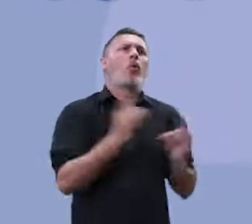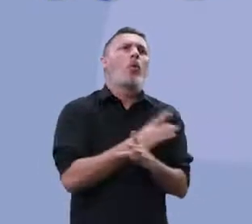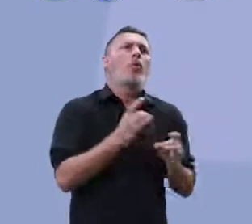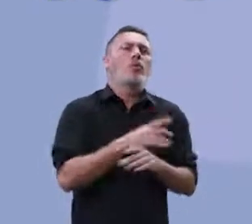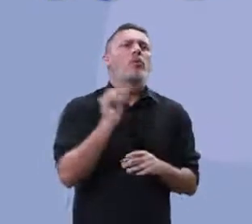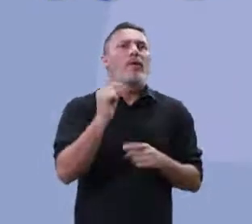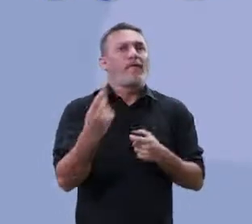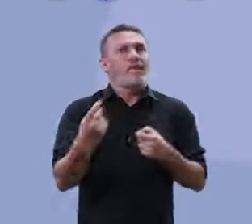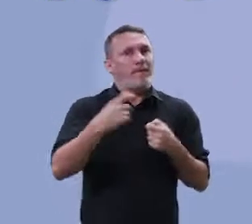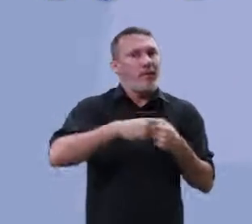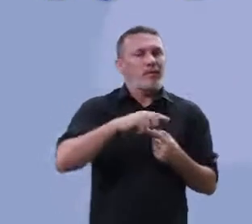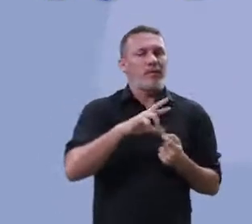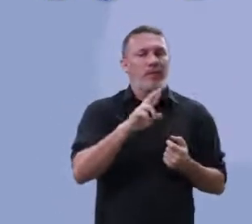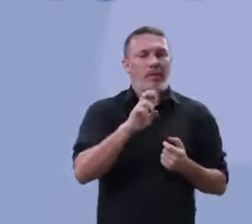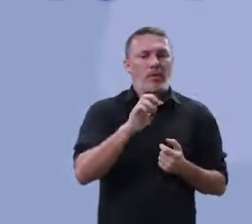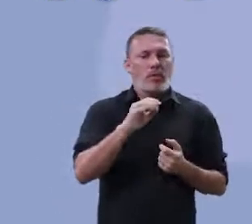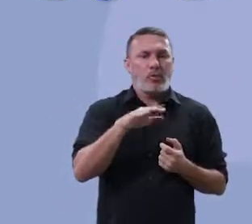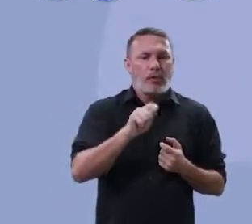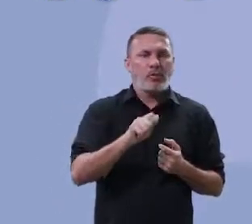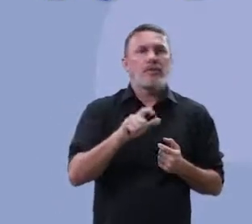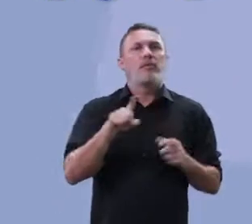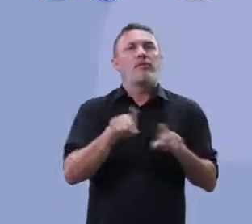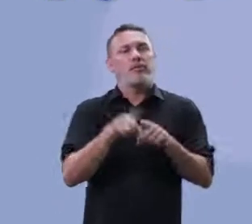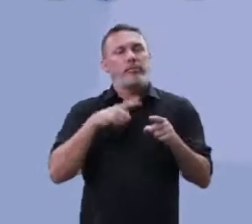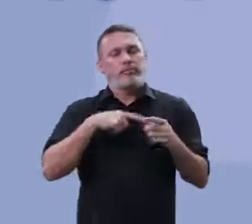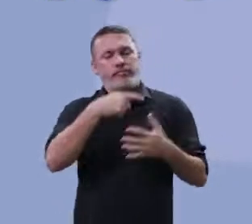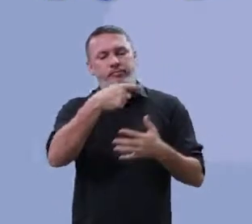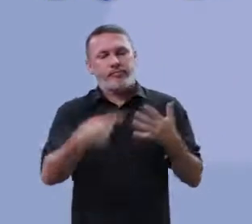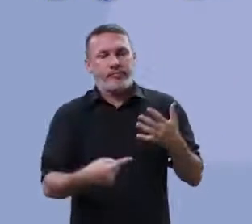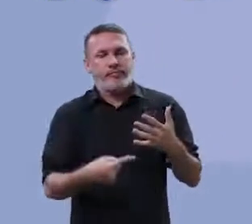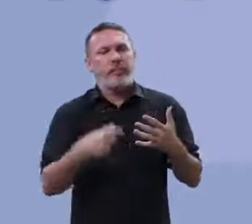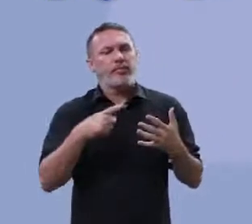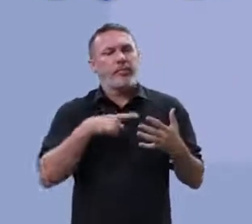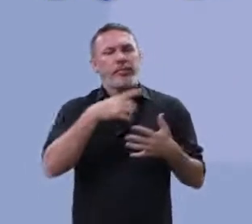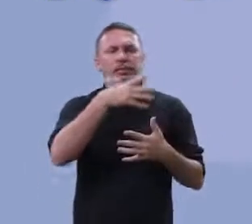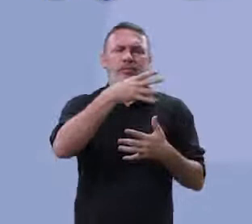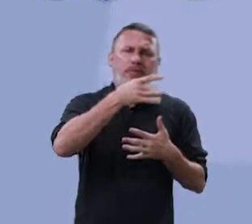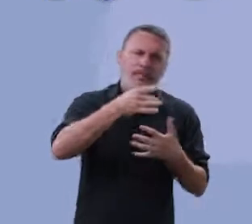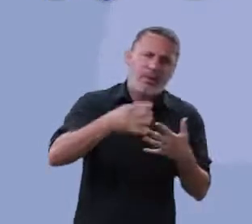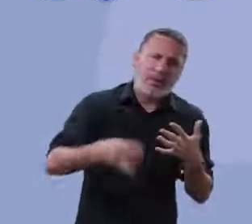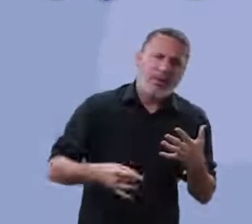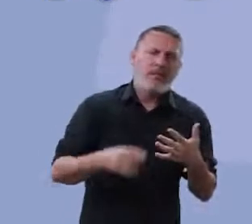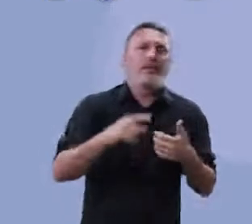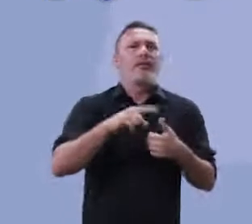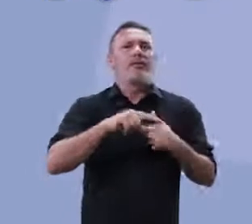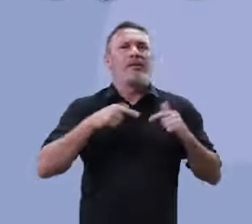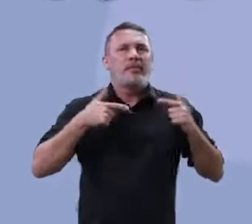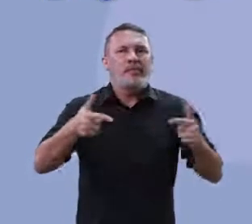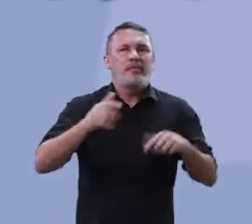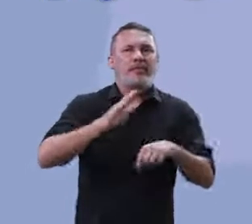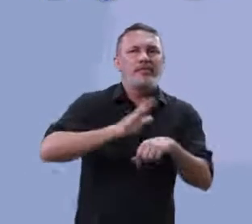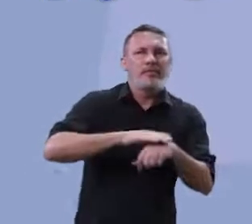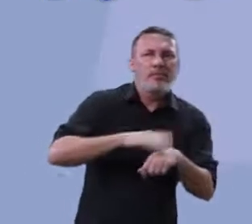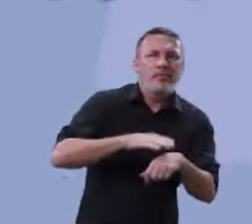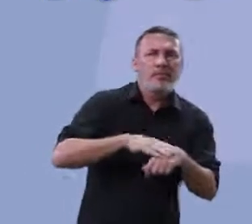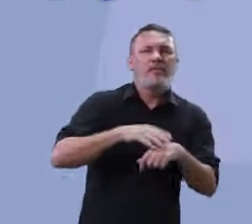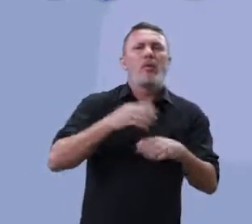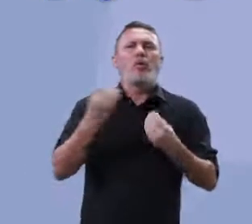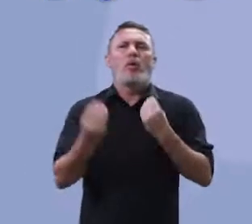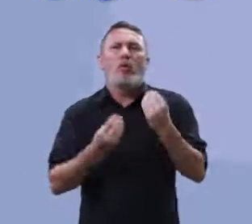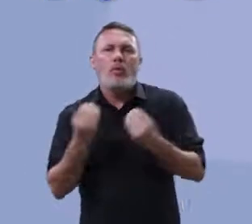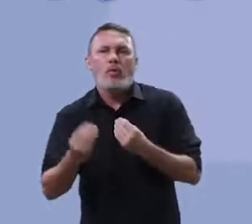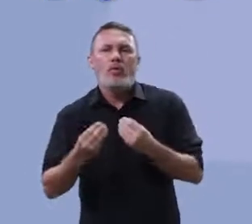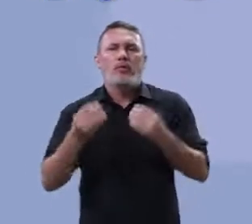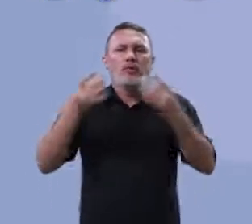Aí pensa aí na conclusão, retomada, se você quiser, cinco elementos, meio, detalhamento, agente, ação,